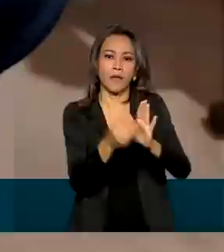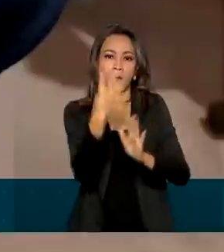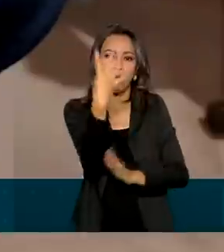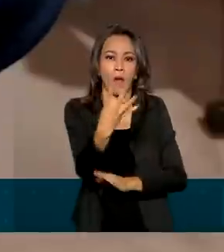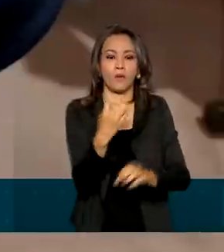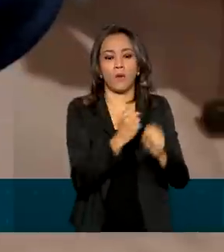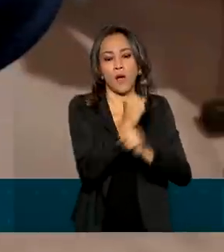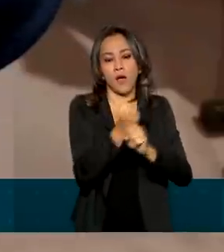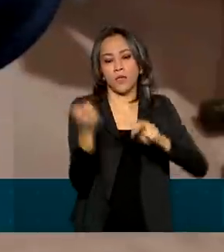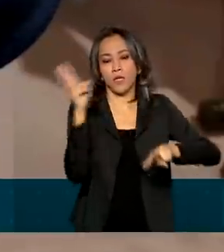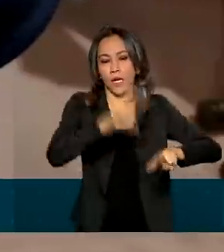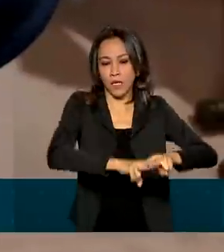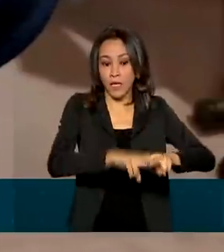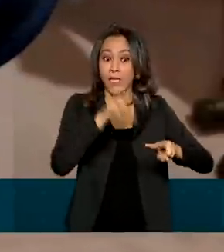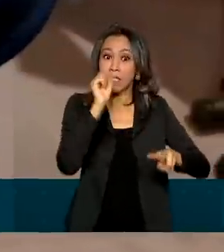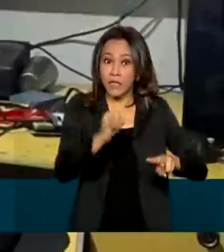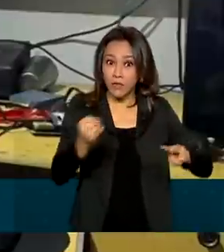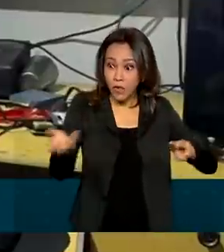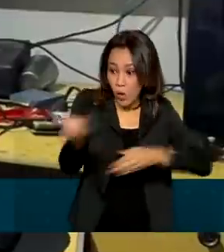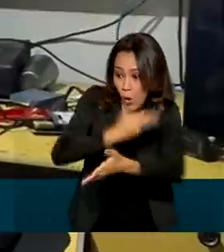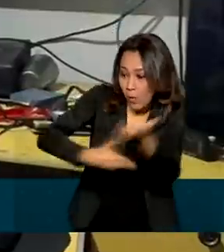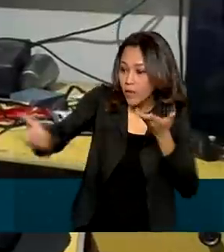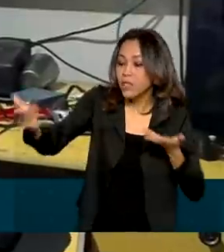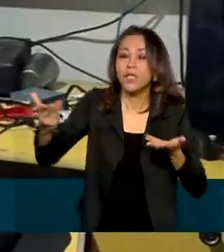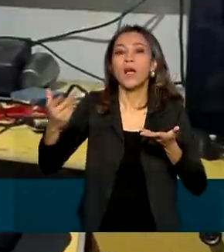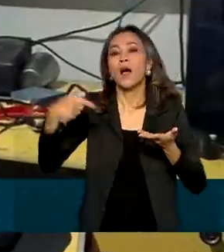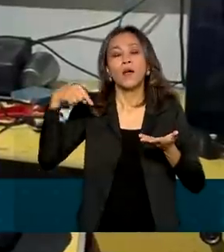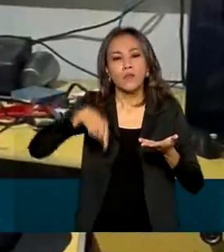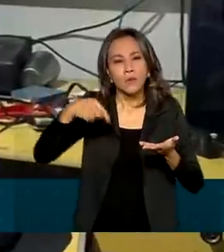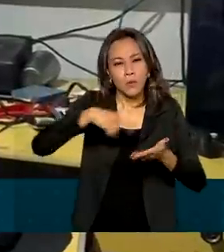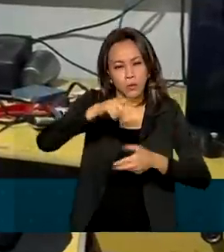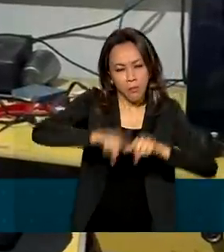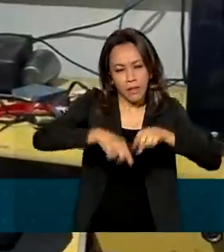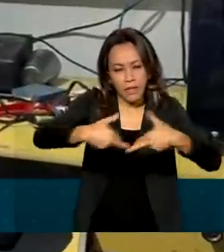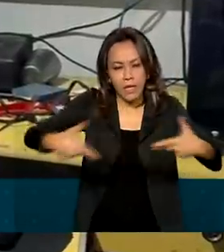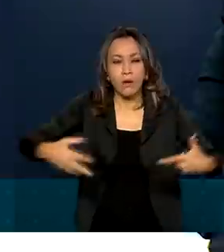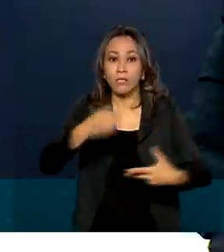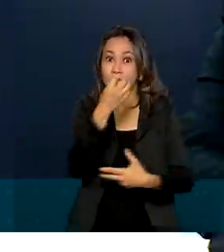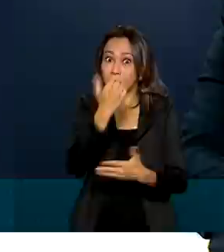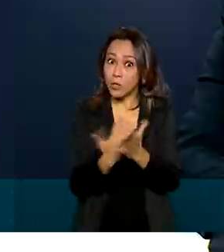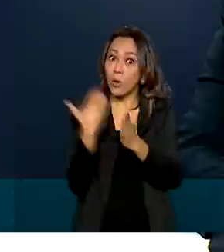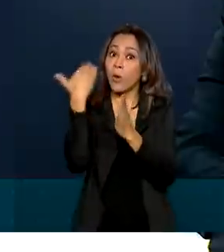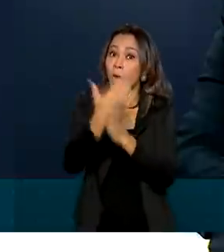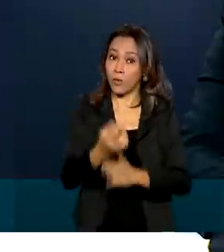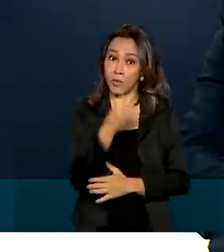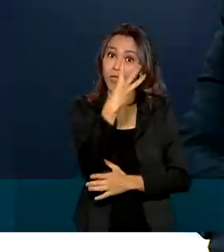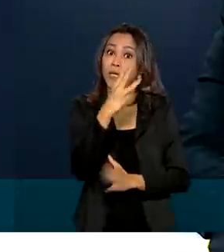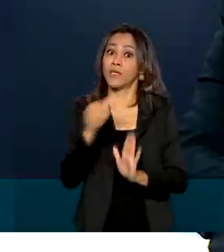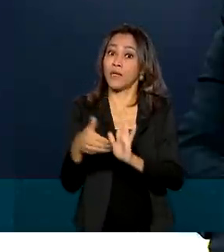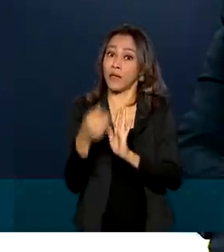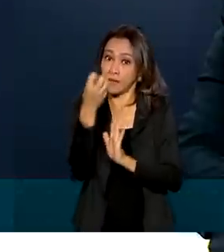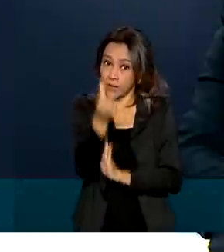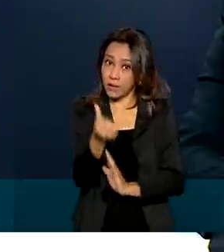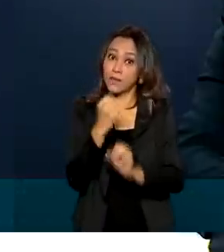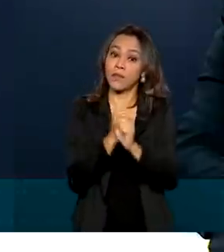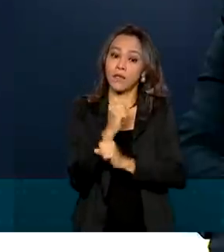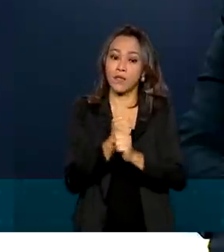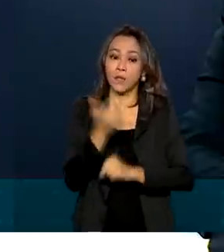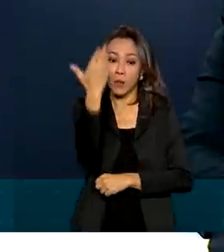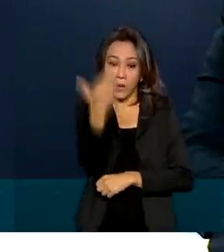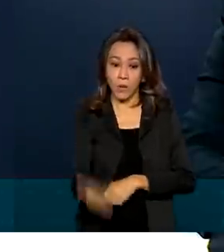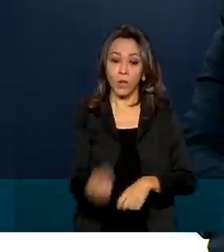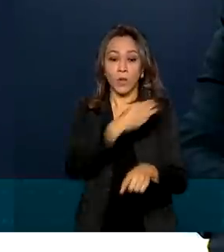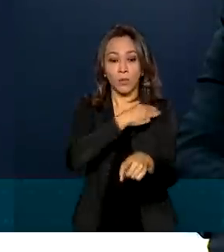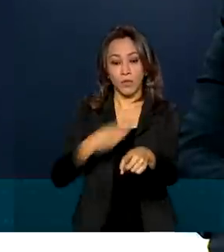cadeia. Se o material for compartilhado, a pena sobe para três a seis anos. O ministro da Justiça e Segurança Pública